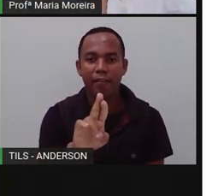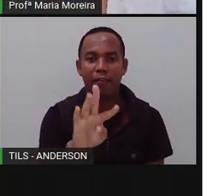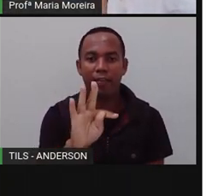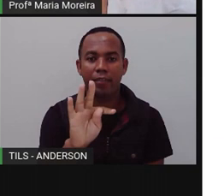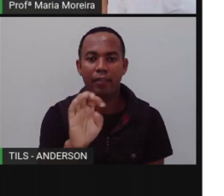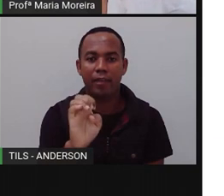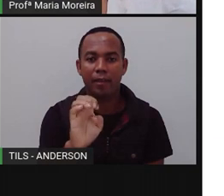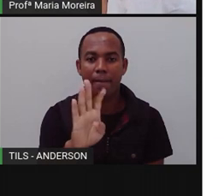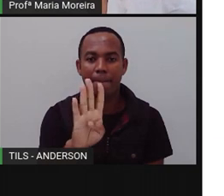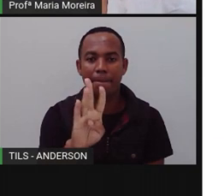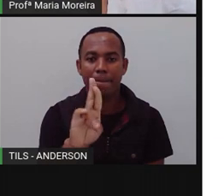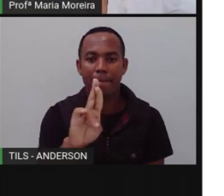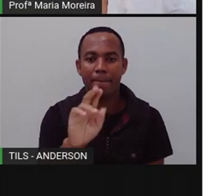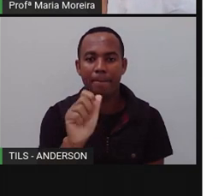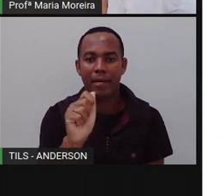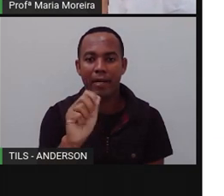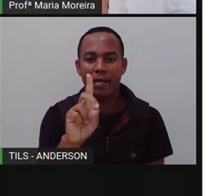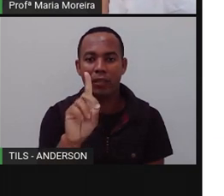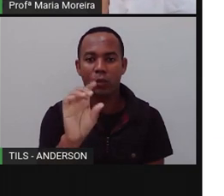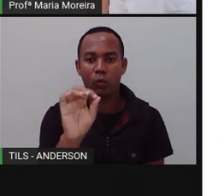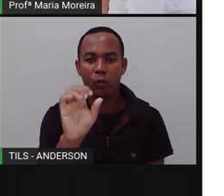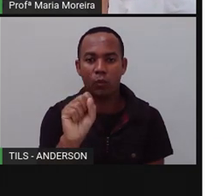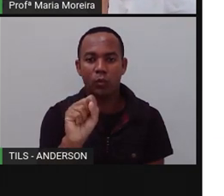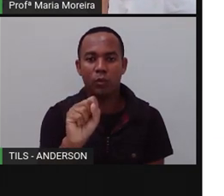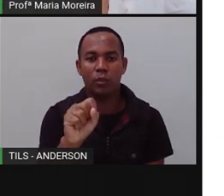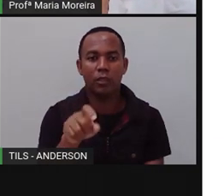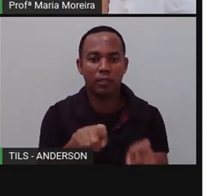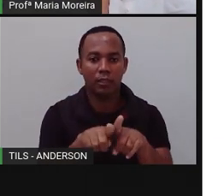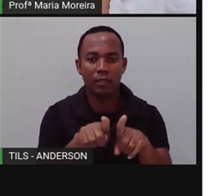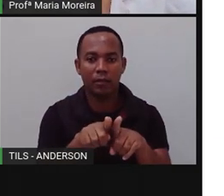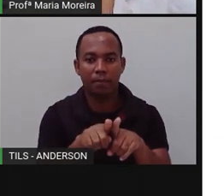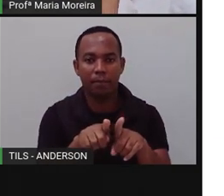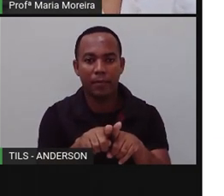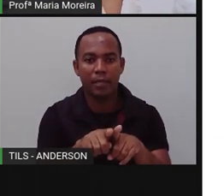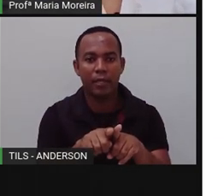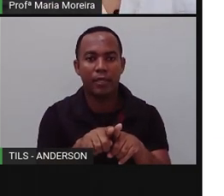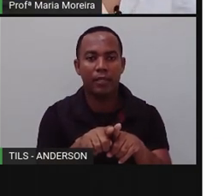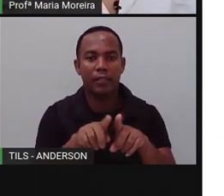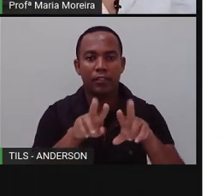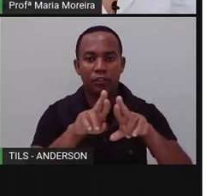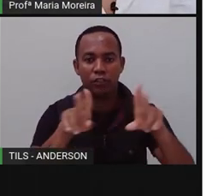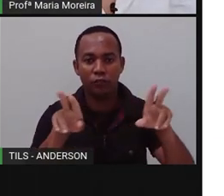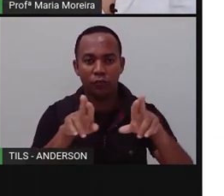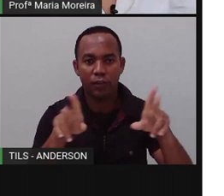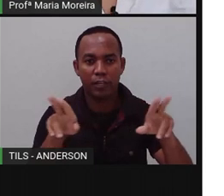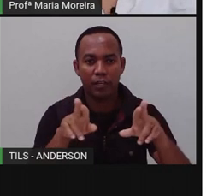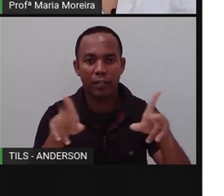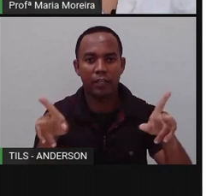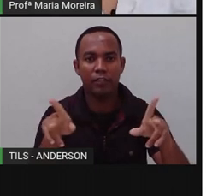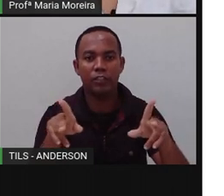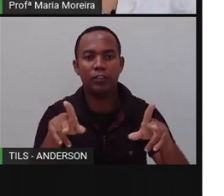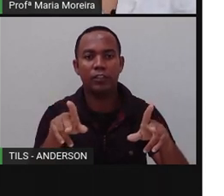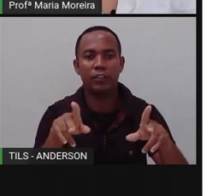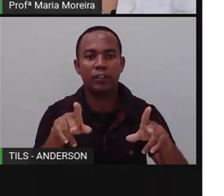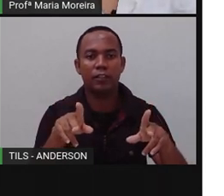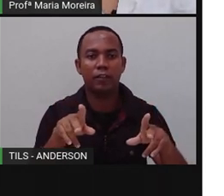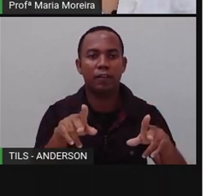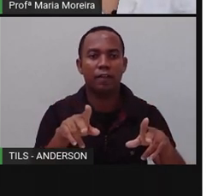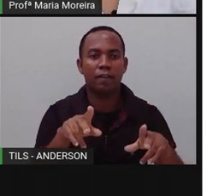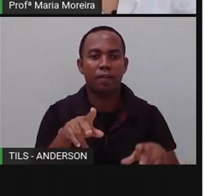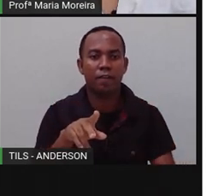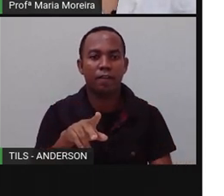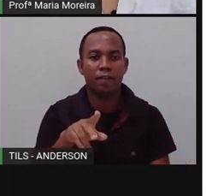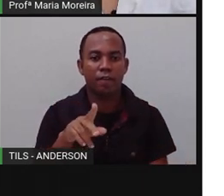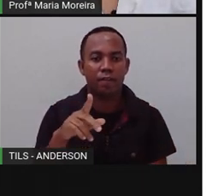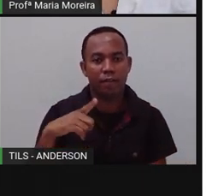tratados aqui e os invertebrados também, Anderson, tá? Os animais vertebrados são